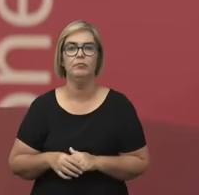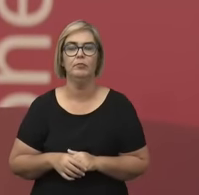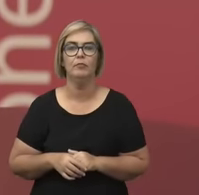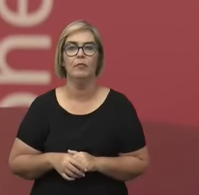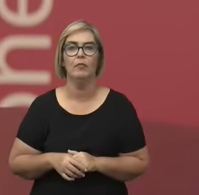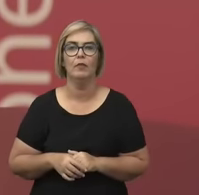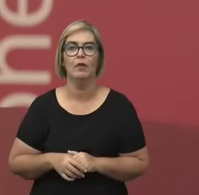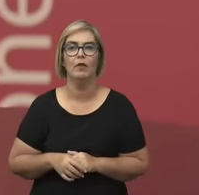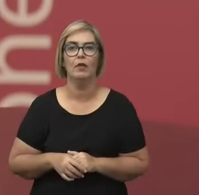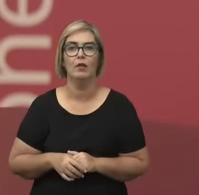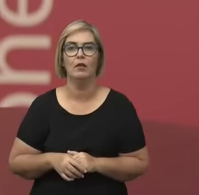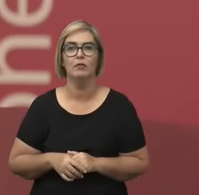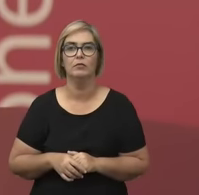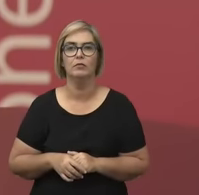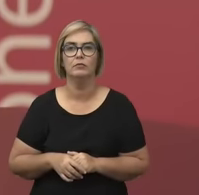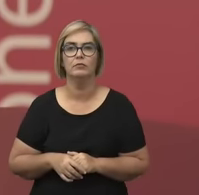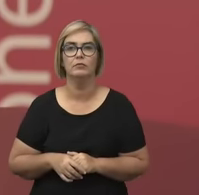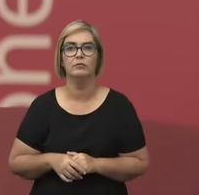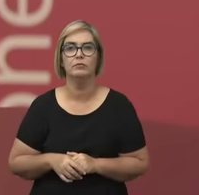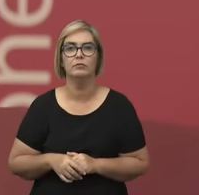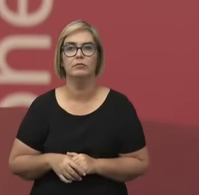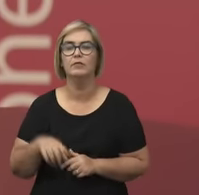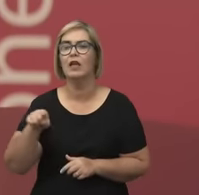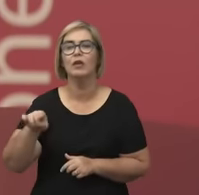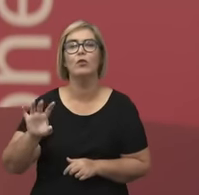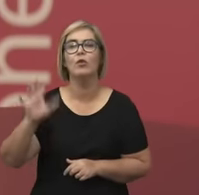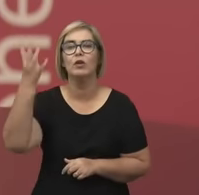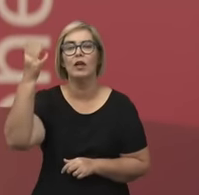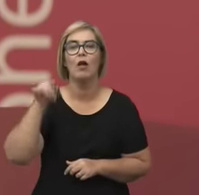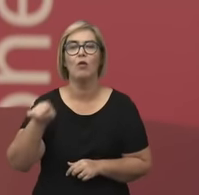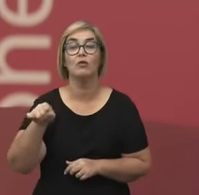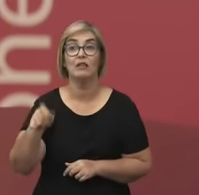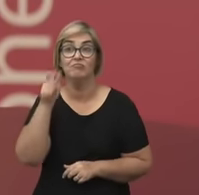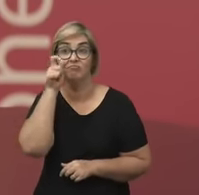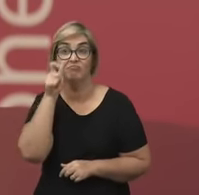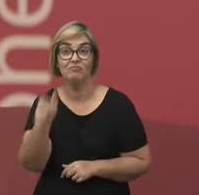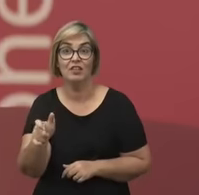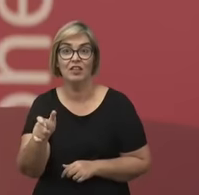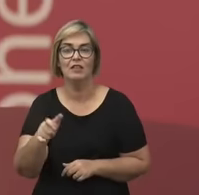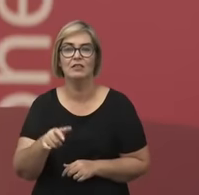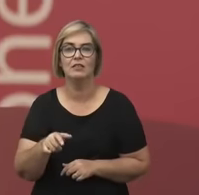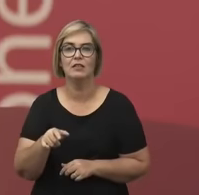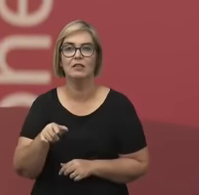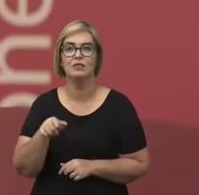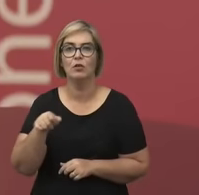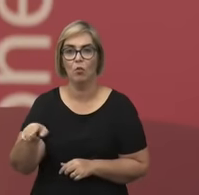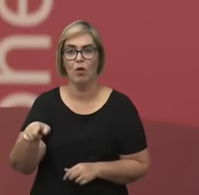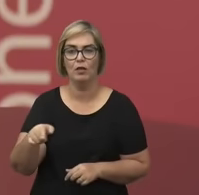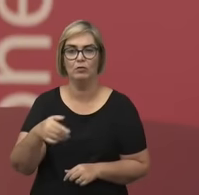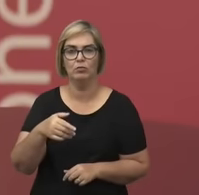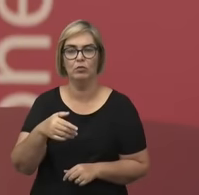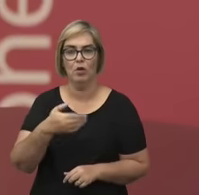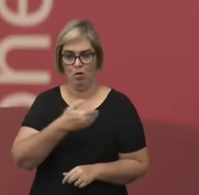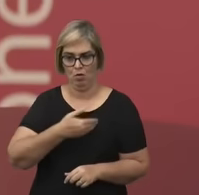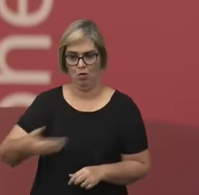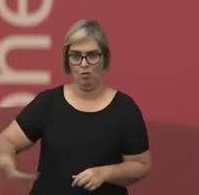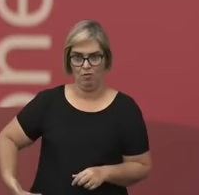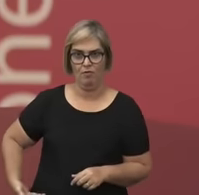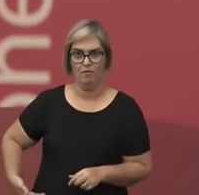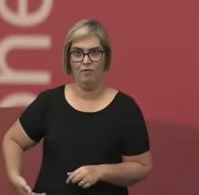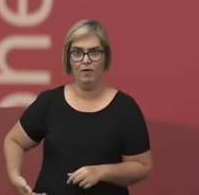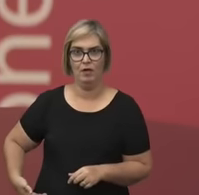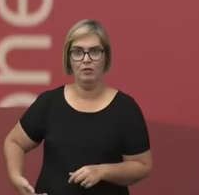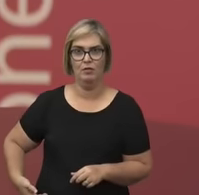E aí, o que acontece de bastante interessante é que, quando a República é proclamada, o